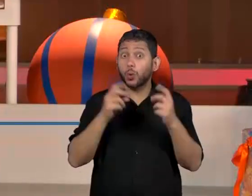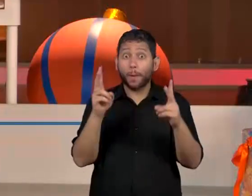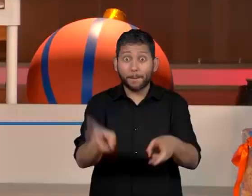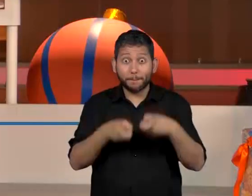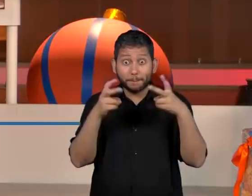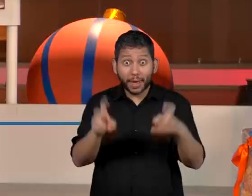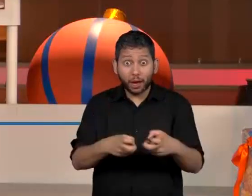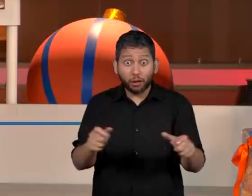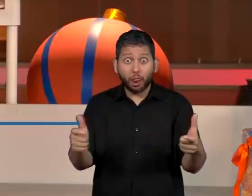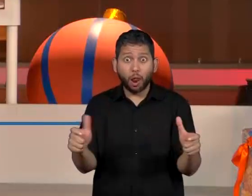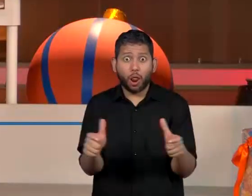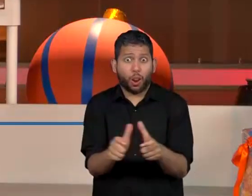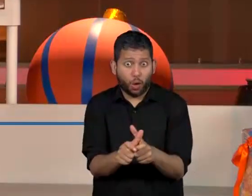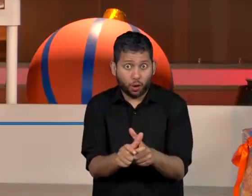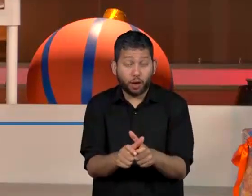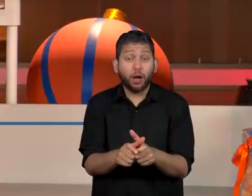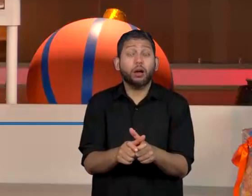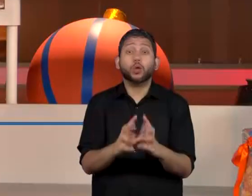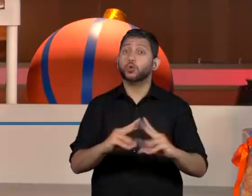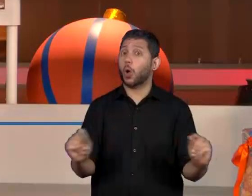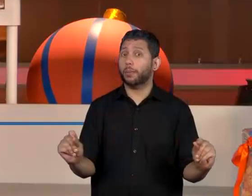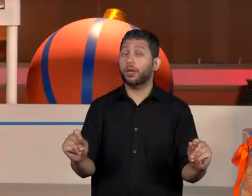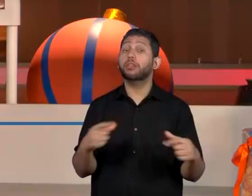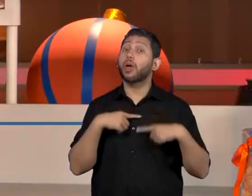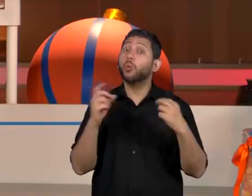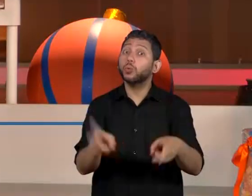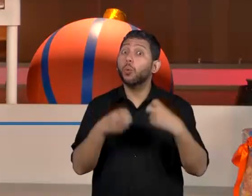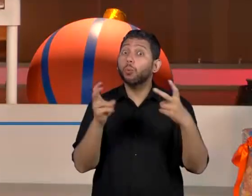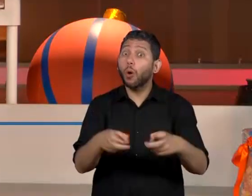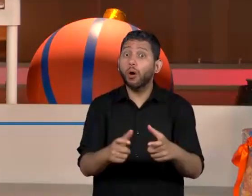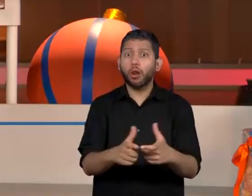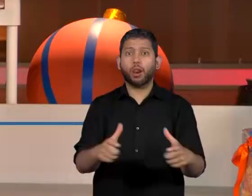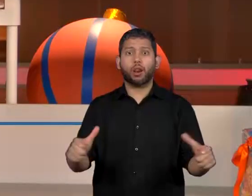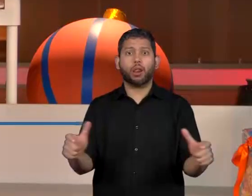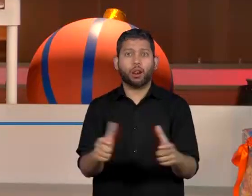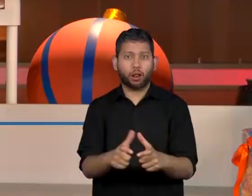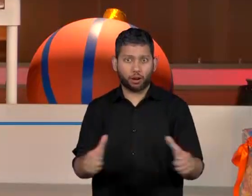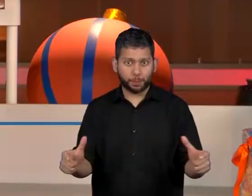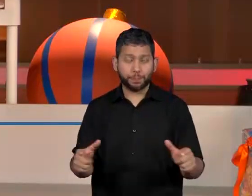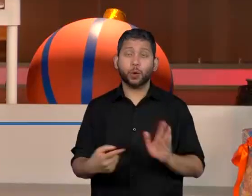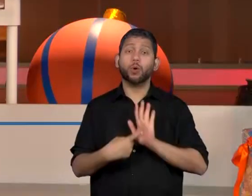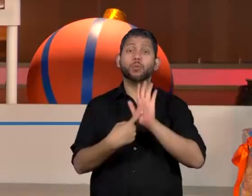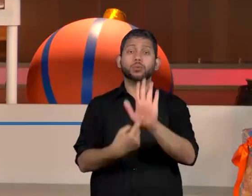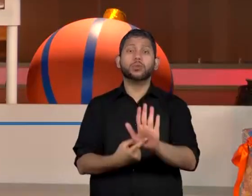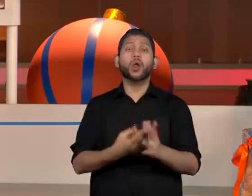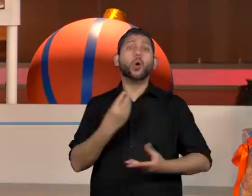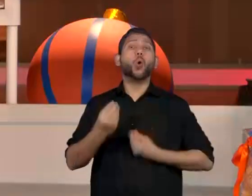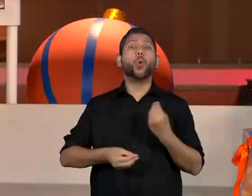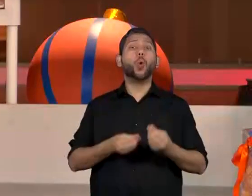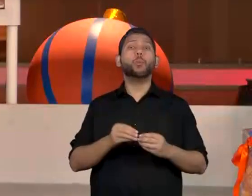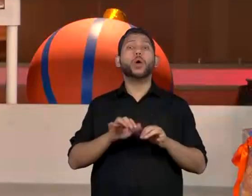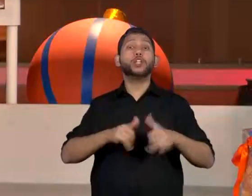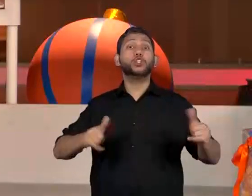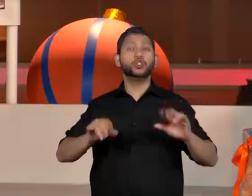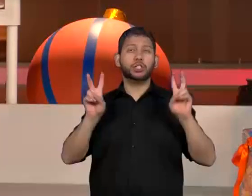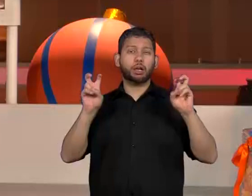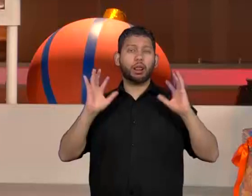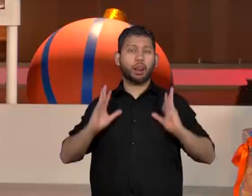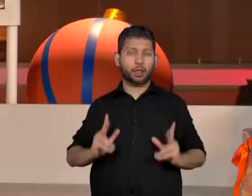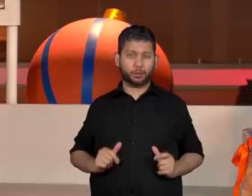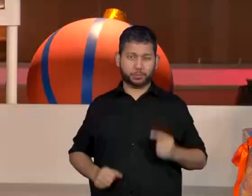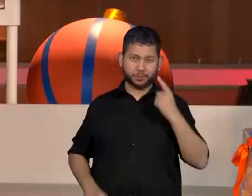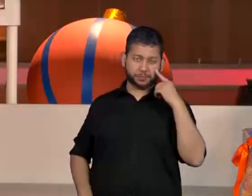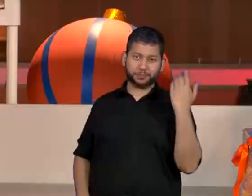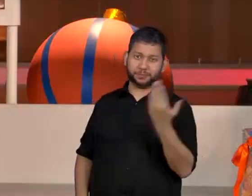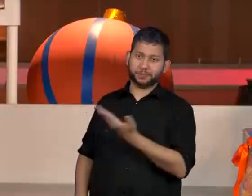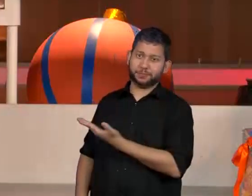segundinho de um segundo vídeo para vocês sobre a energia limpa, que foi um recorte que eu tirei deste vídeo aí. Então, vamos lá.